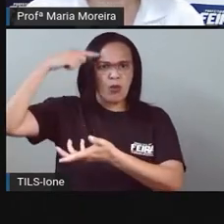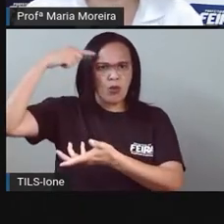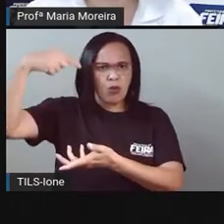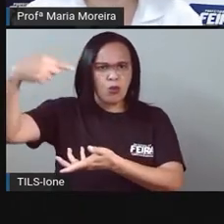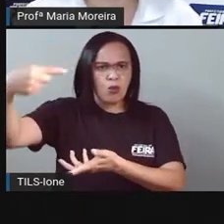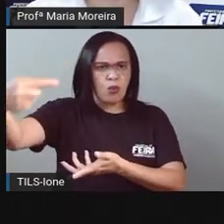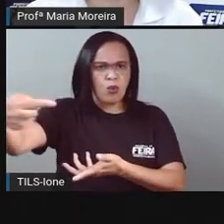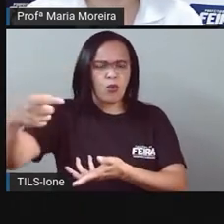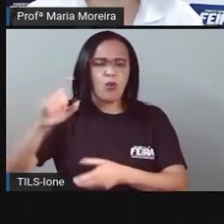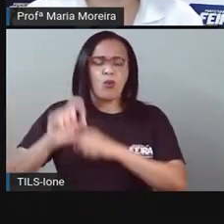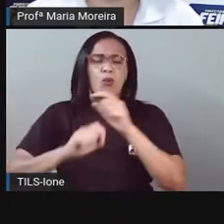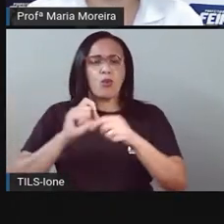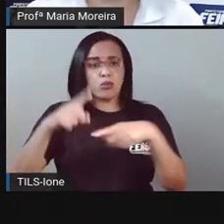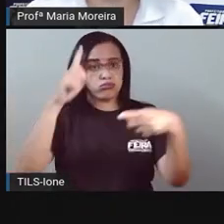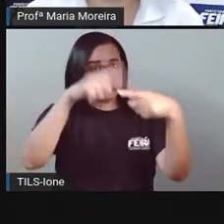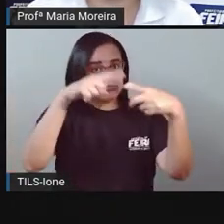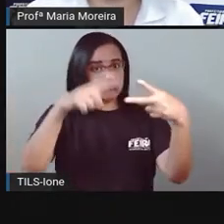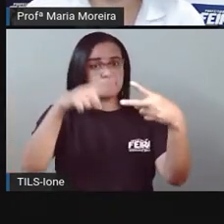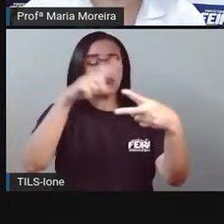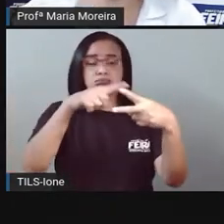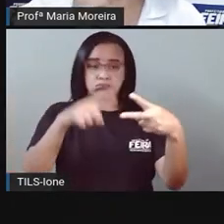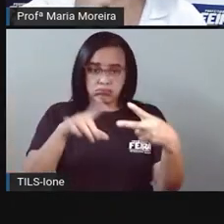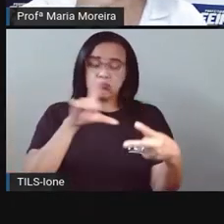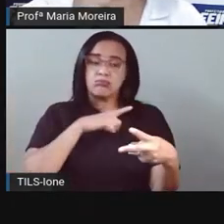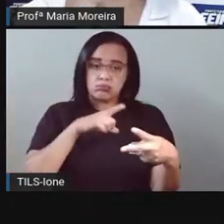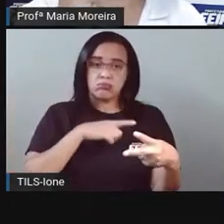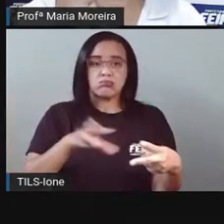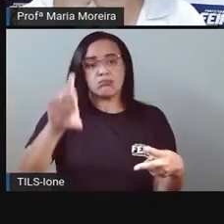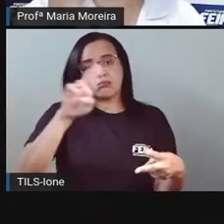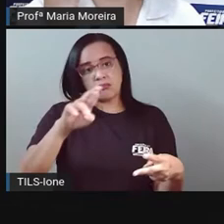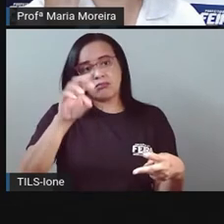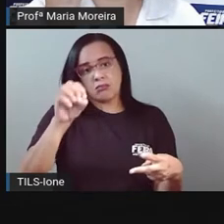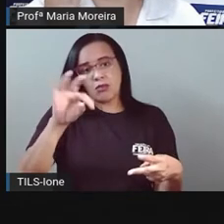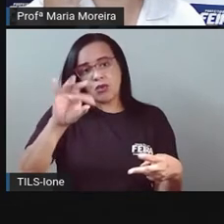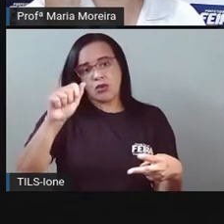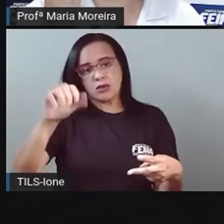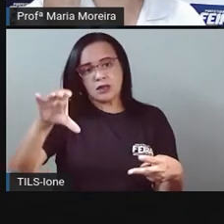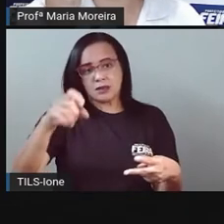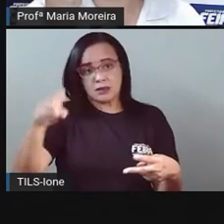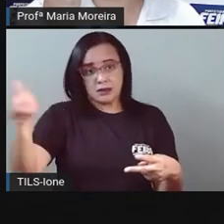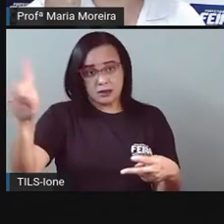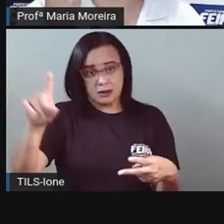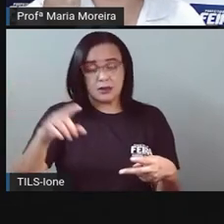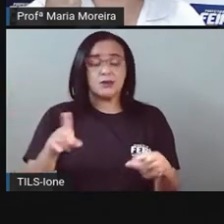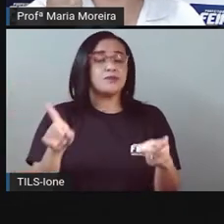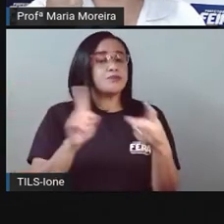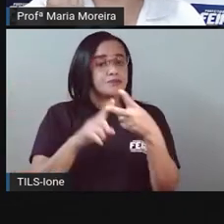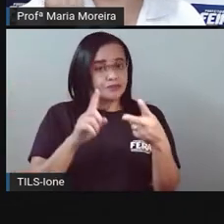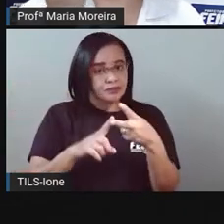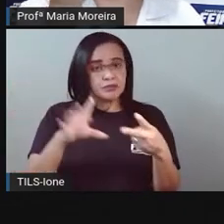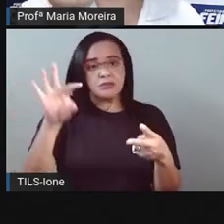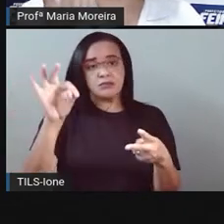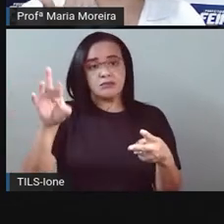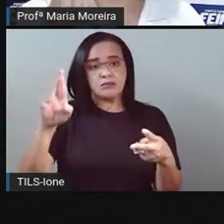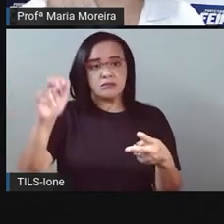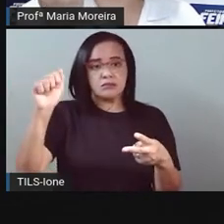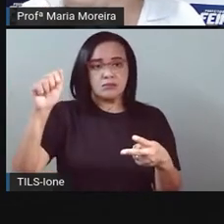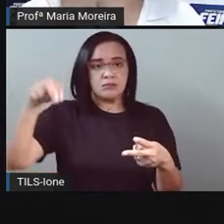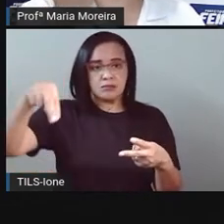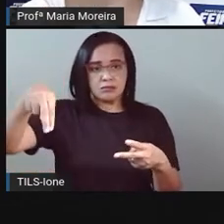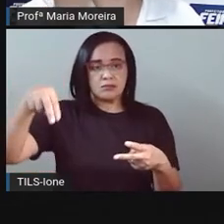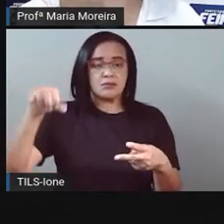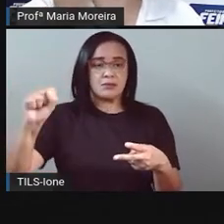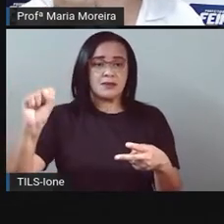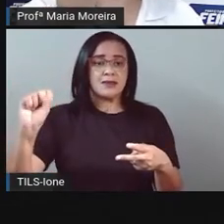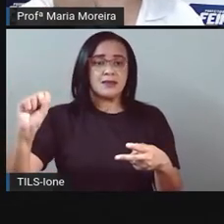e o movimento de translação. Que o movimento de rotação era a Terra girando o quê? Como um pião. É quando a solta o pião, ele